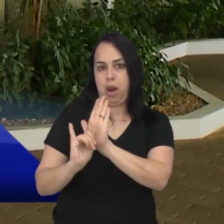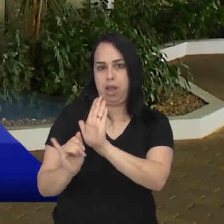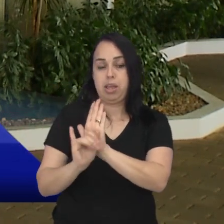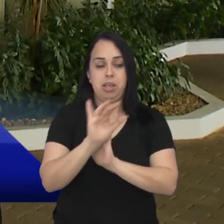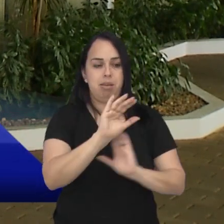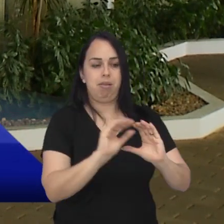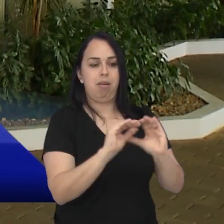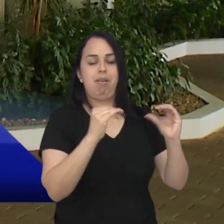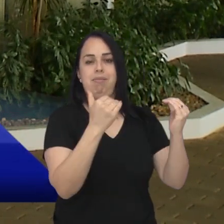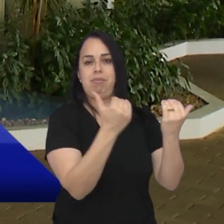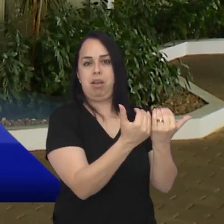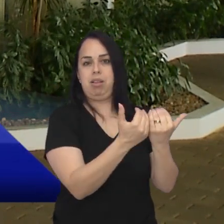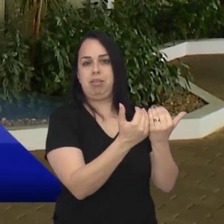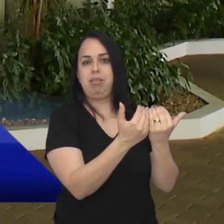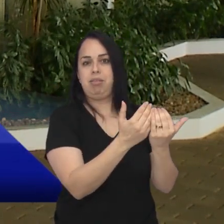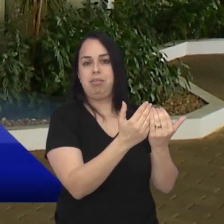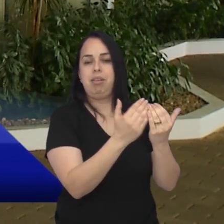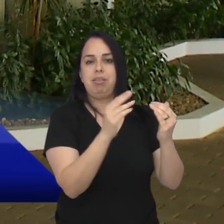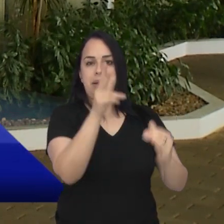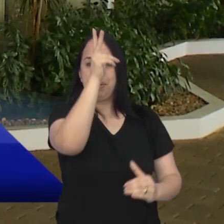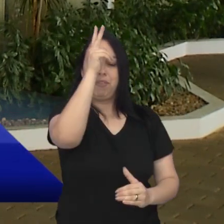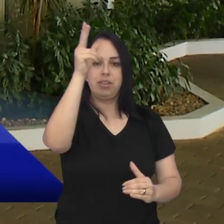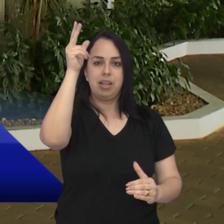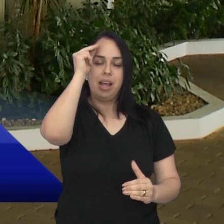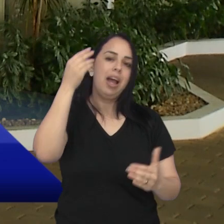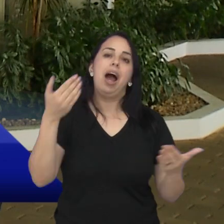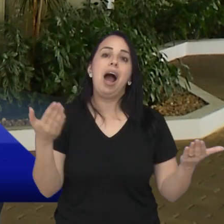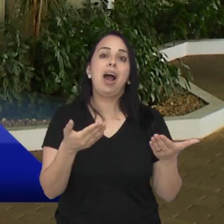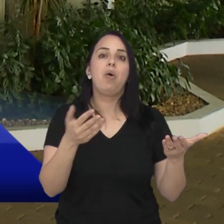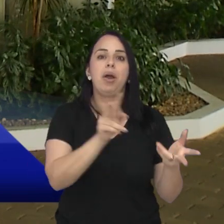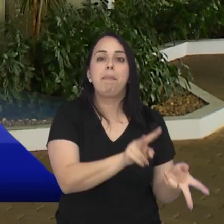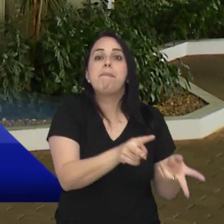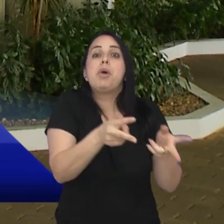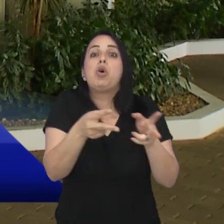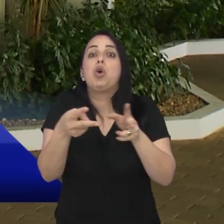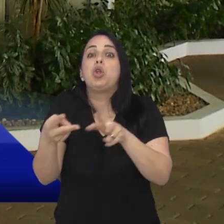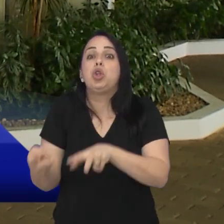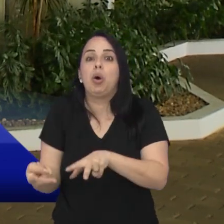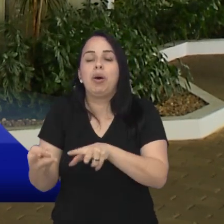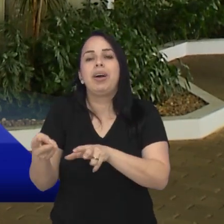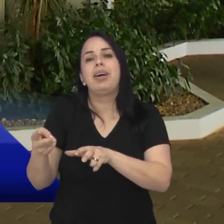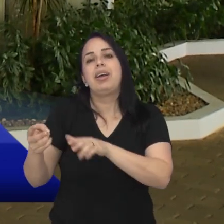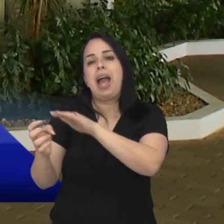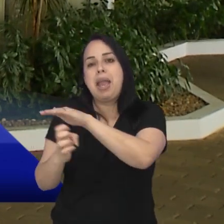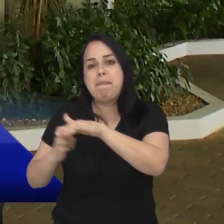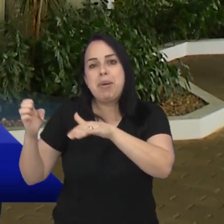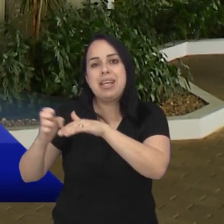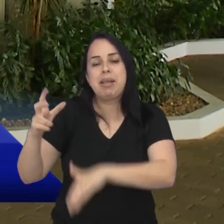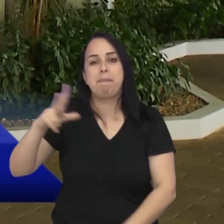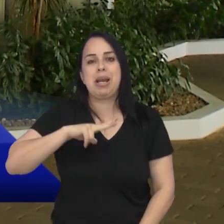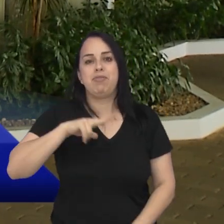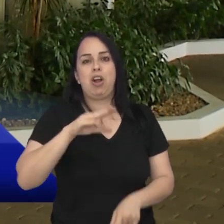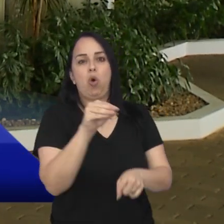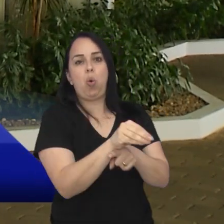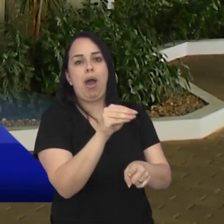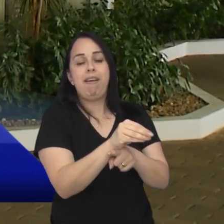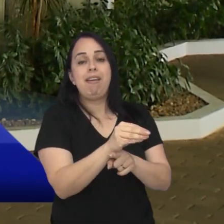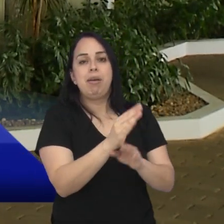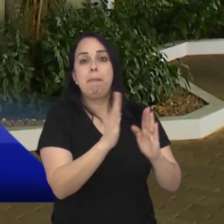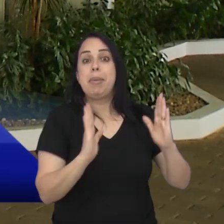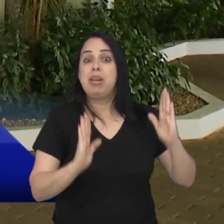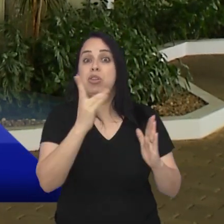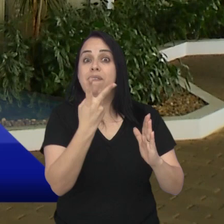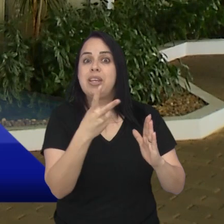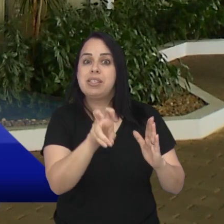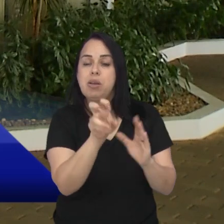e o Martins Pereira, ele foi concedido a partir de agora para a iniciativa privada. Quem vai administrar ele nos próximos